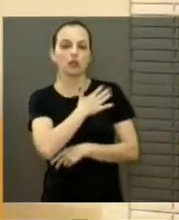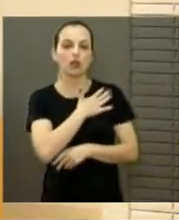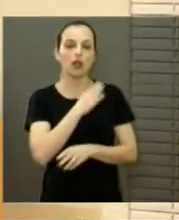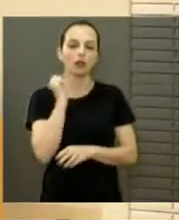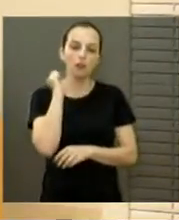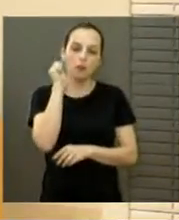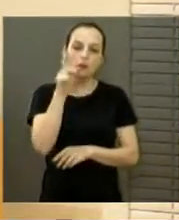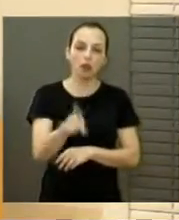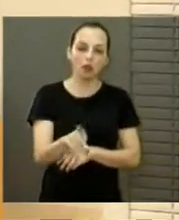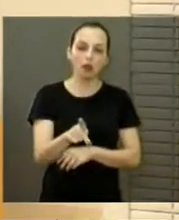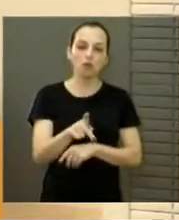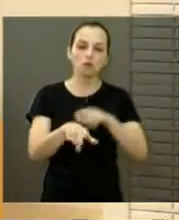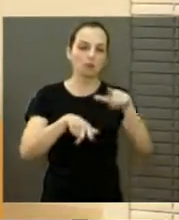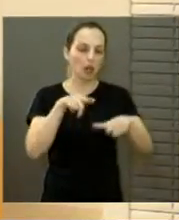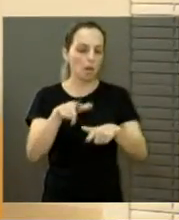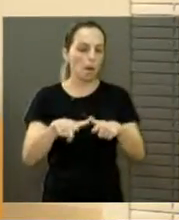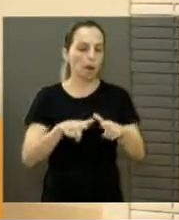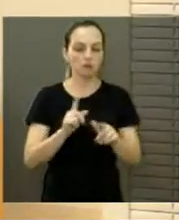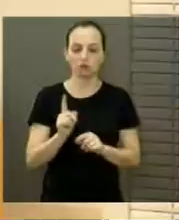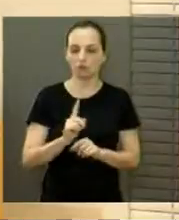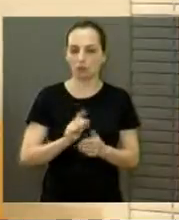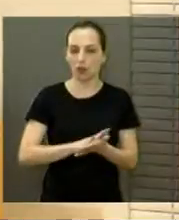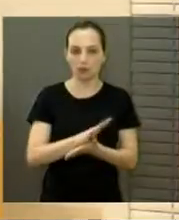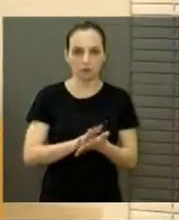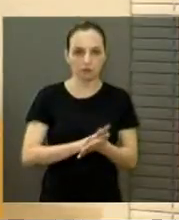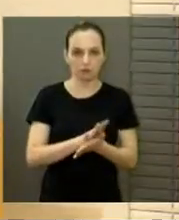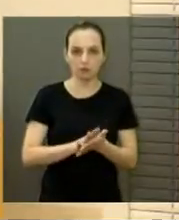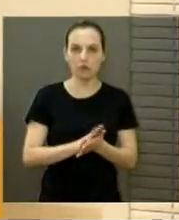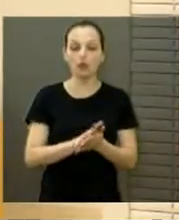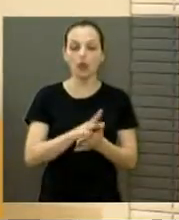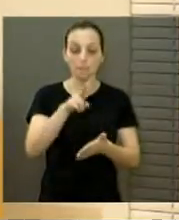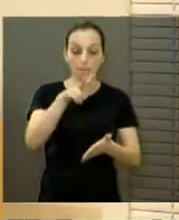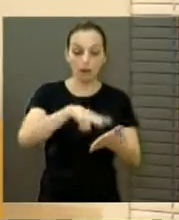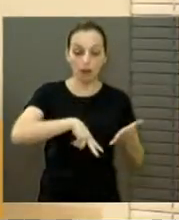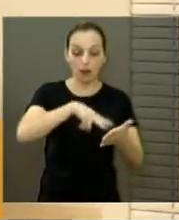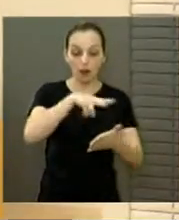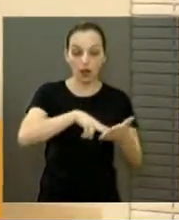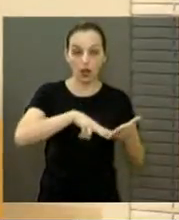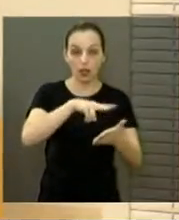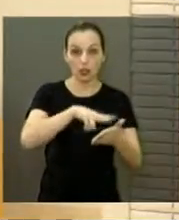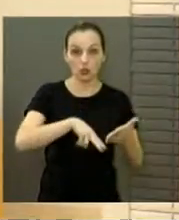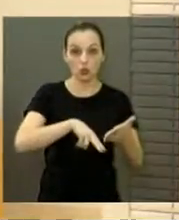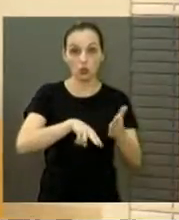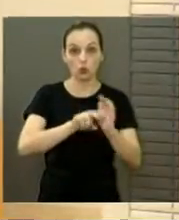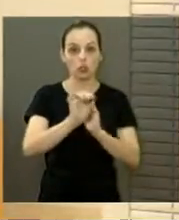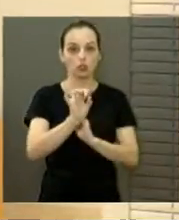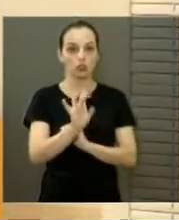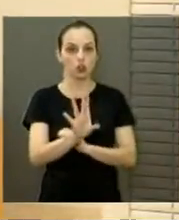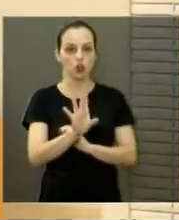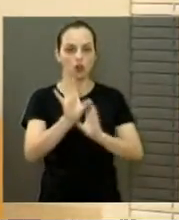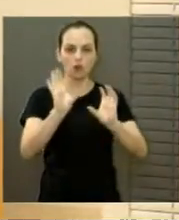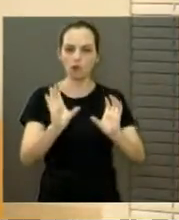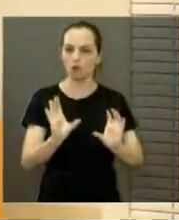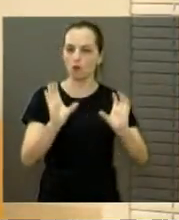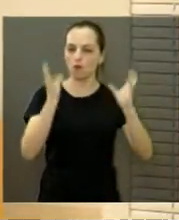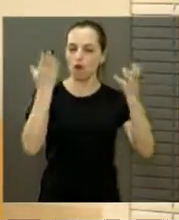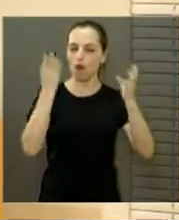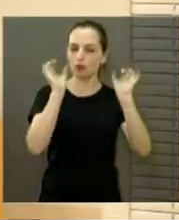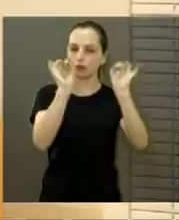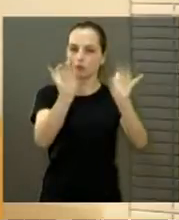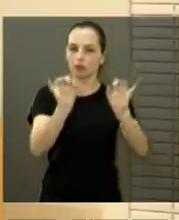e nós pedimos para que fosse feita a leitura pura e tão somente. Não vai ser uma solenidade,